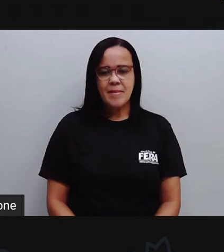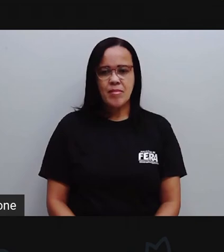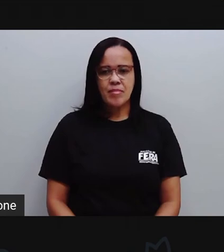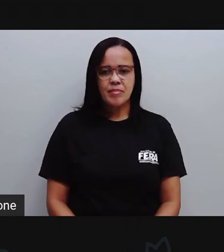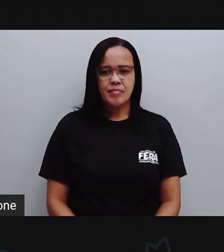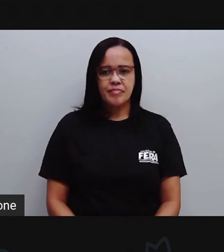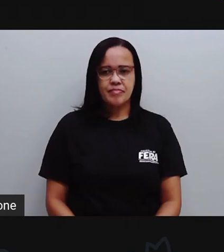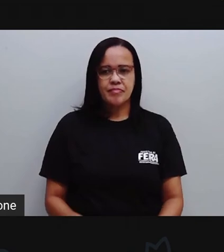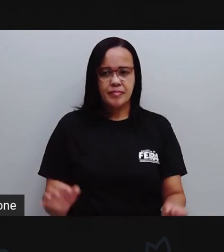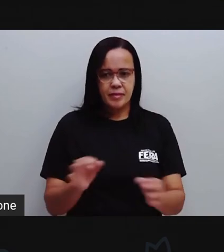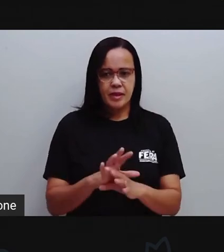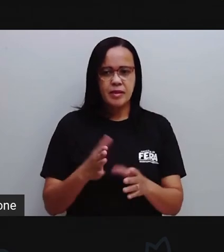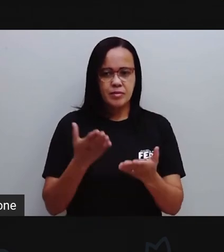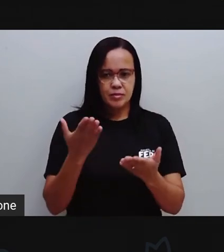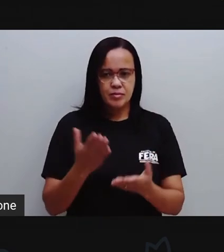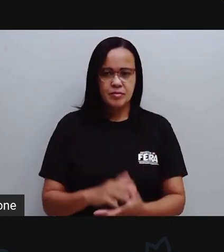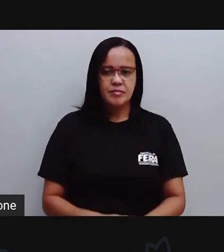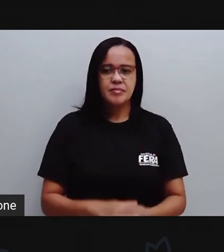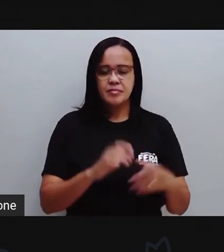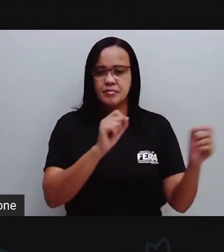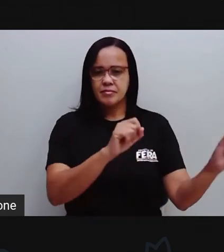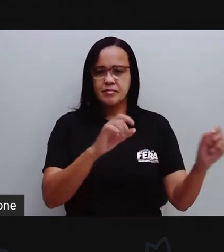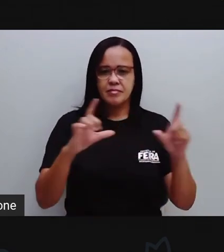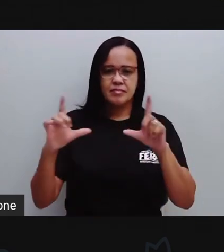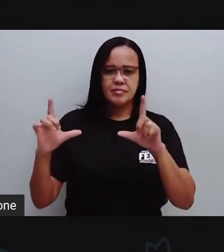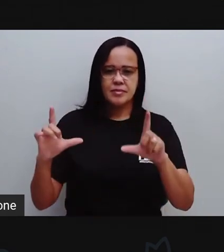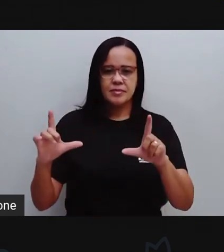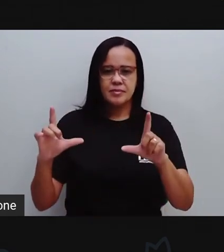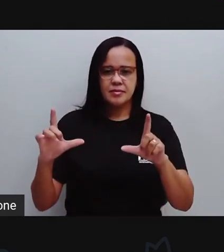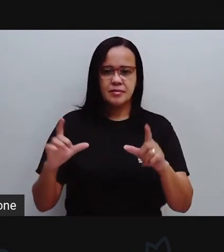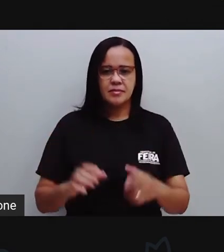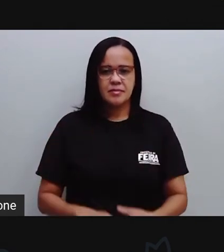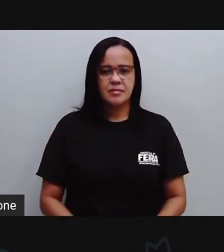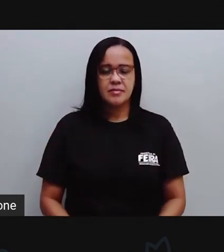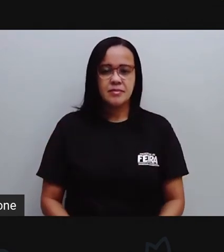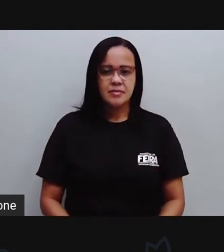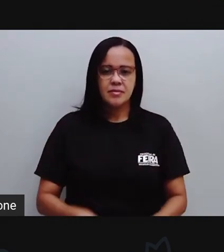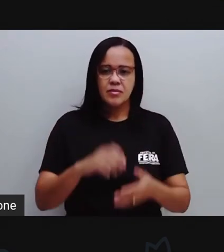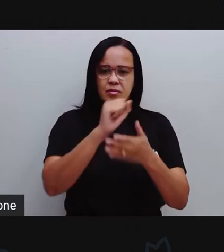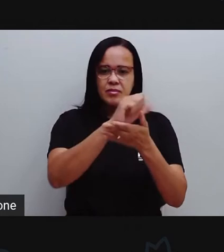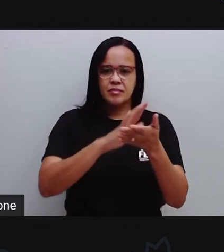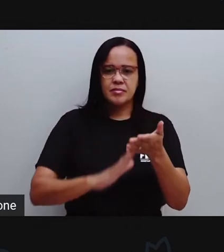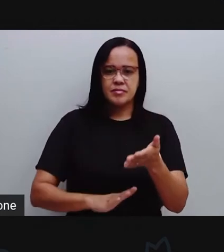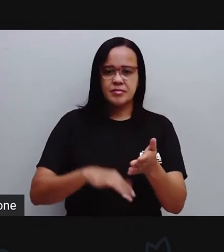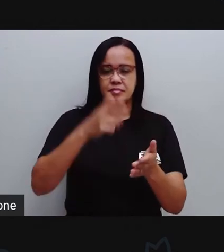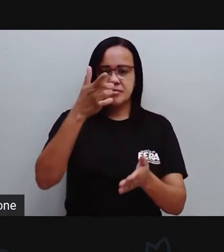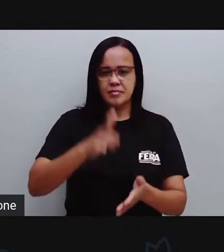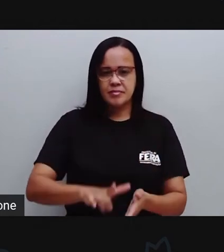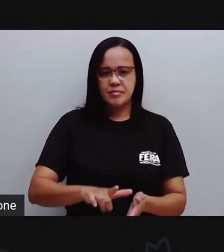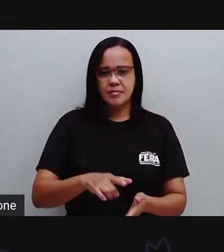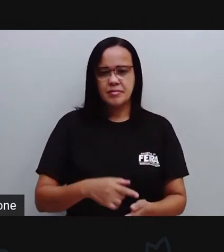Prontinho. Vou compartilhar aqui com vocês. Mais uma atividade. Olha só.